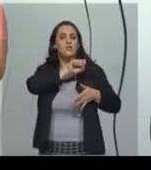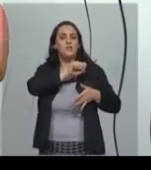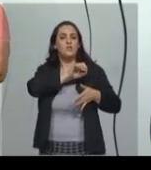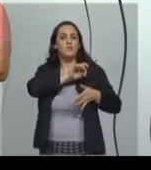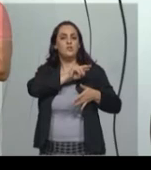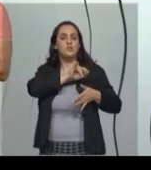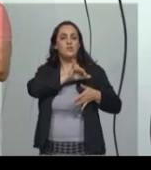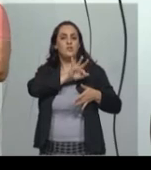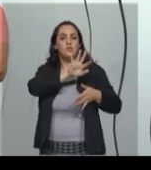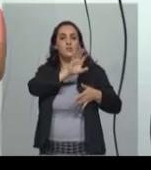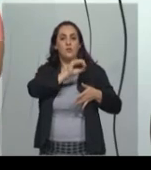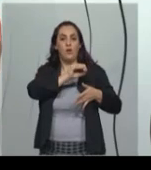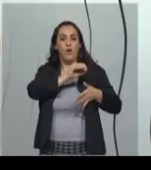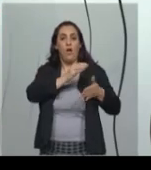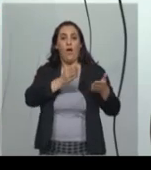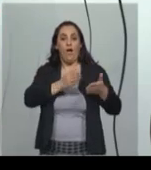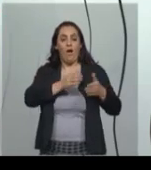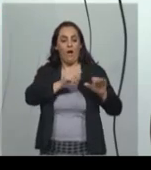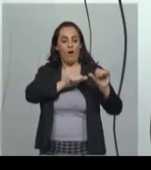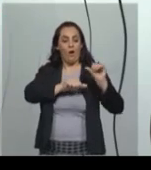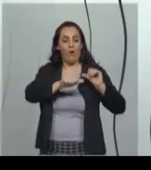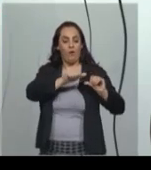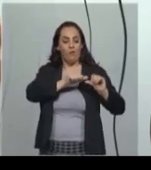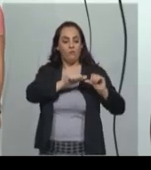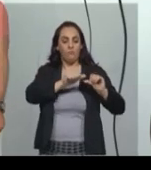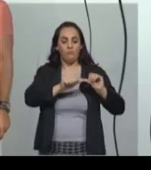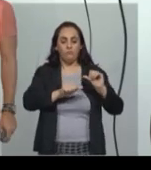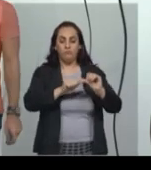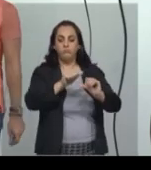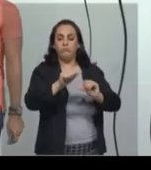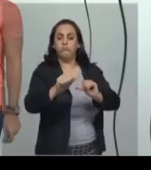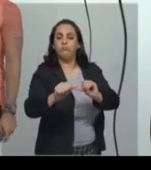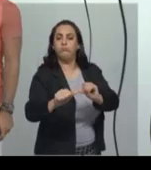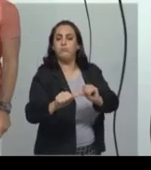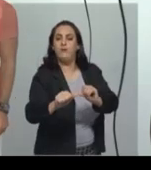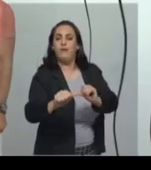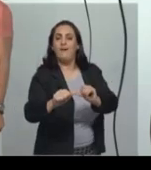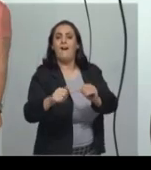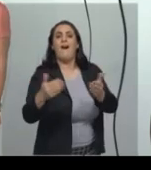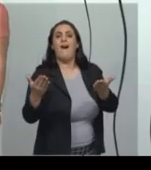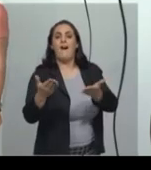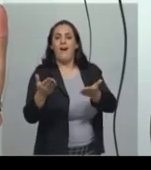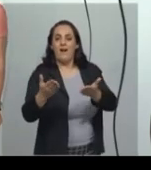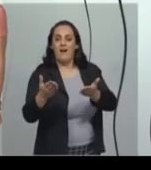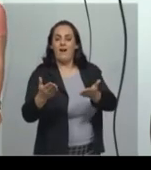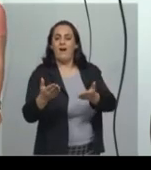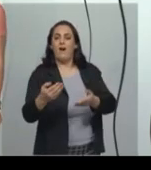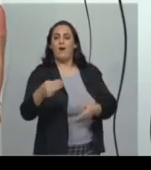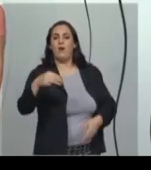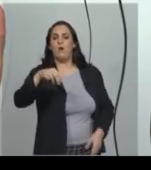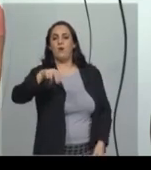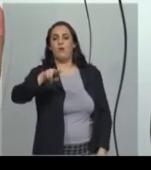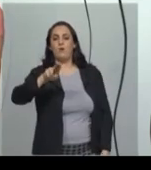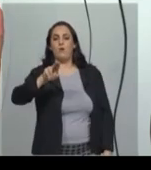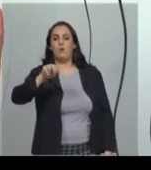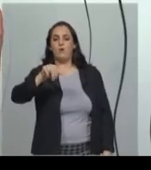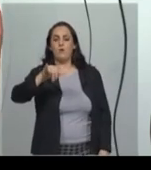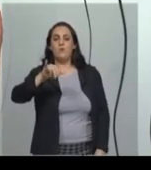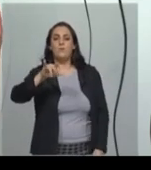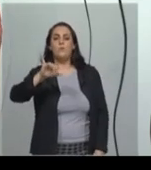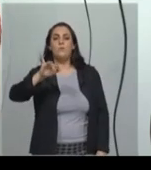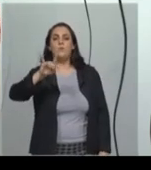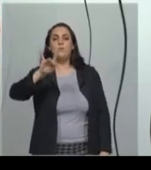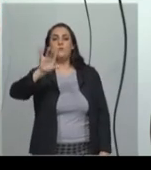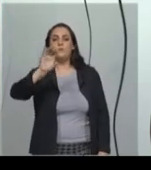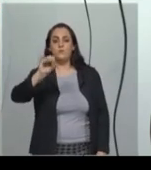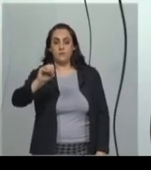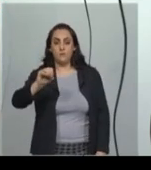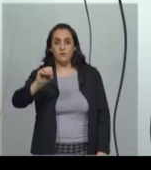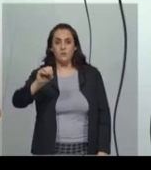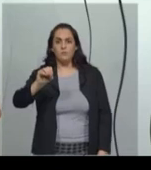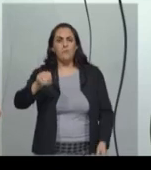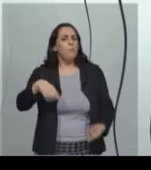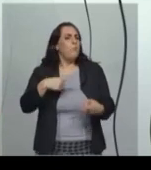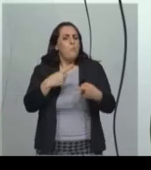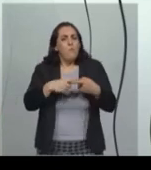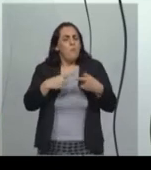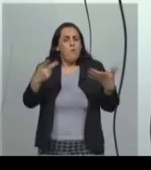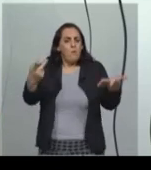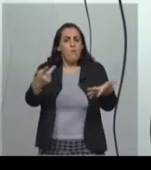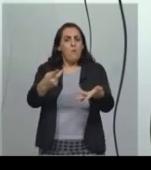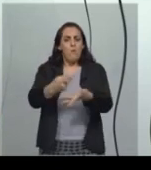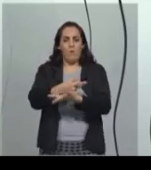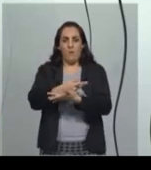passa a ser município. Ok? Como que isso acontece? Quando essa cidade, por algum motivo,